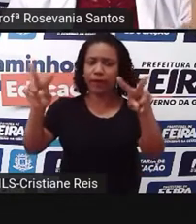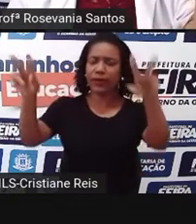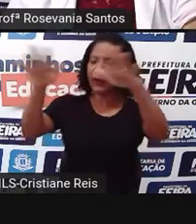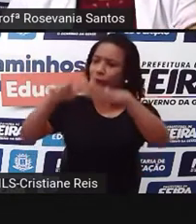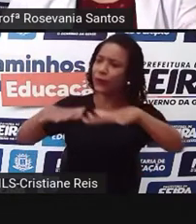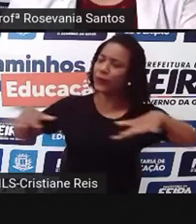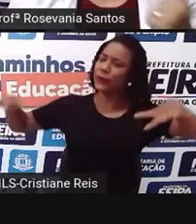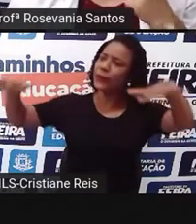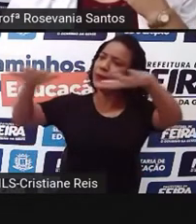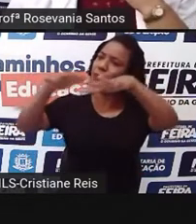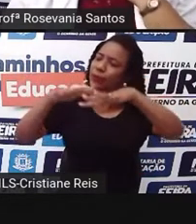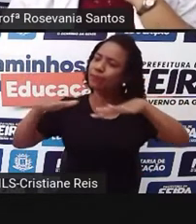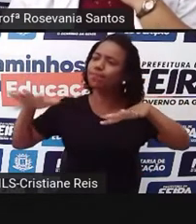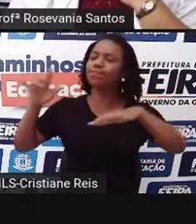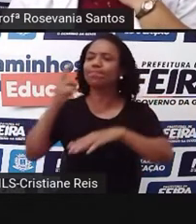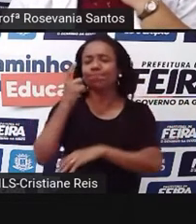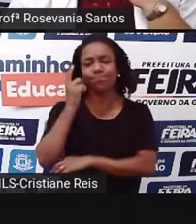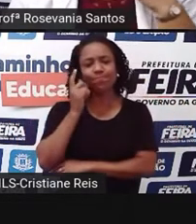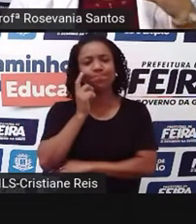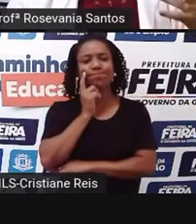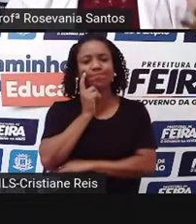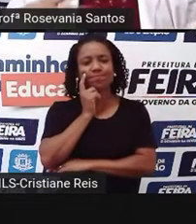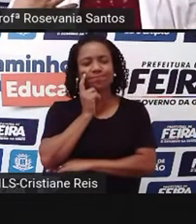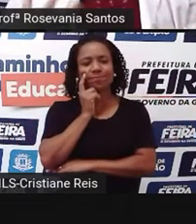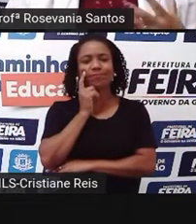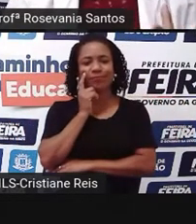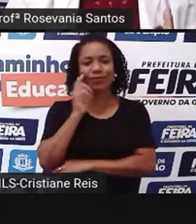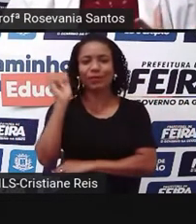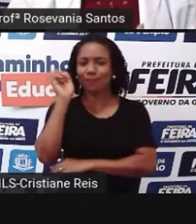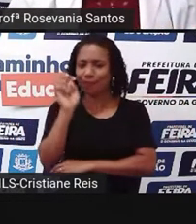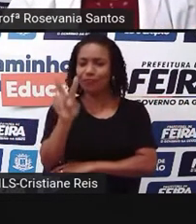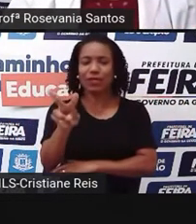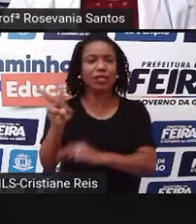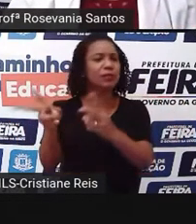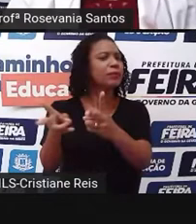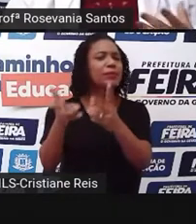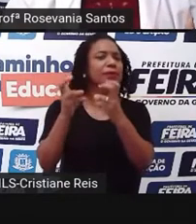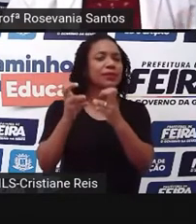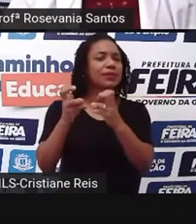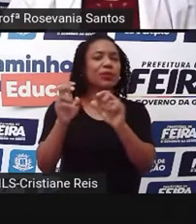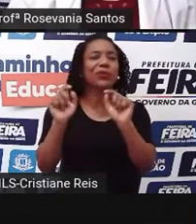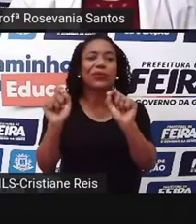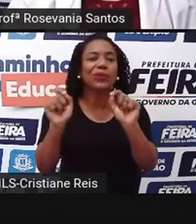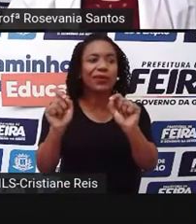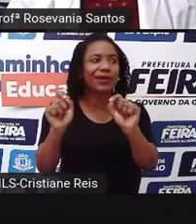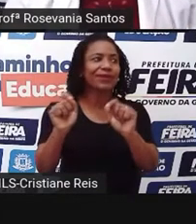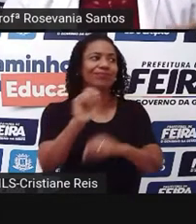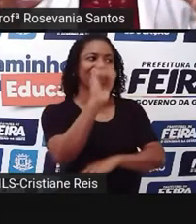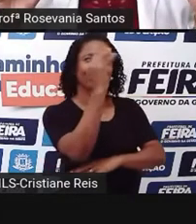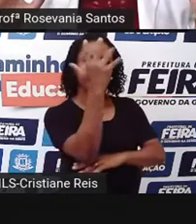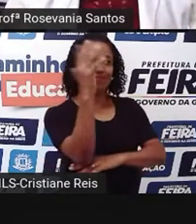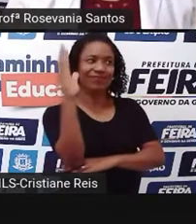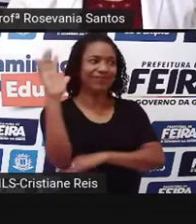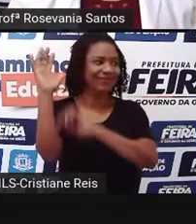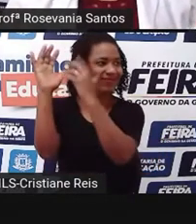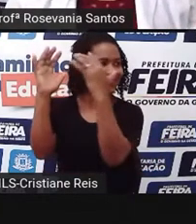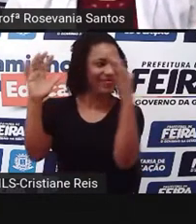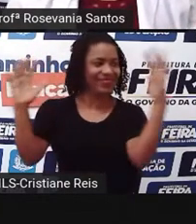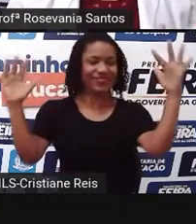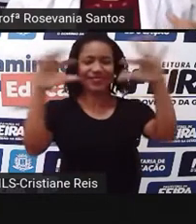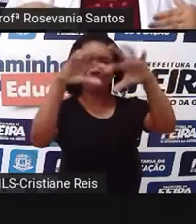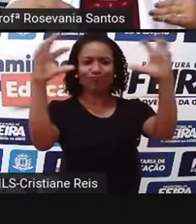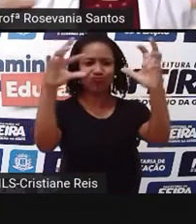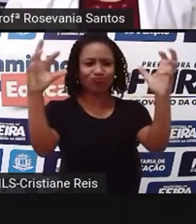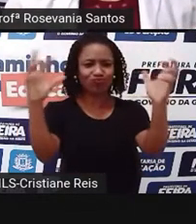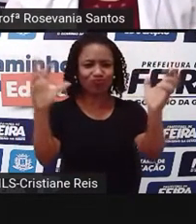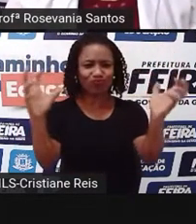está realmente contemplando alguma paisagem, a primeira coisa que você observa é a vegetação. E ela é muito expressiva.